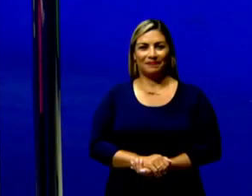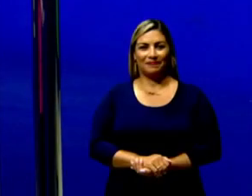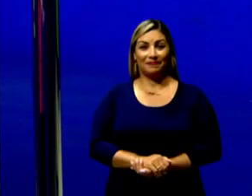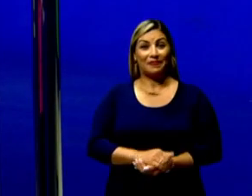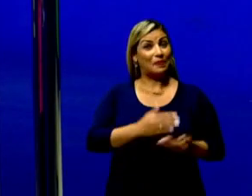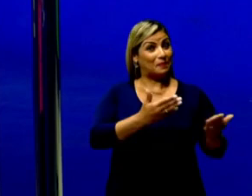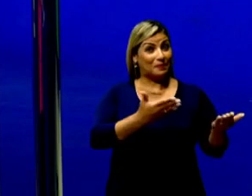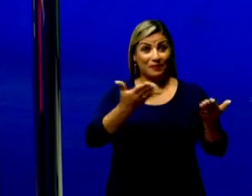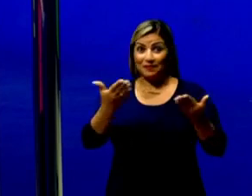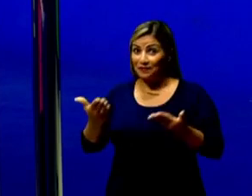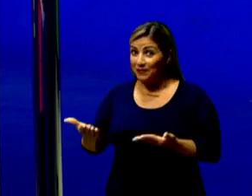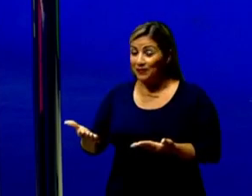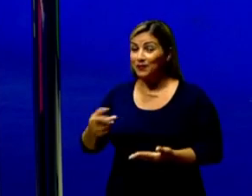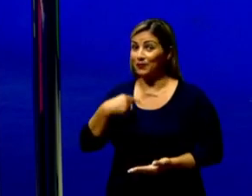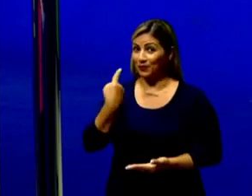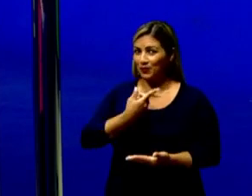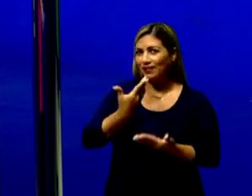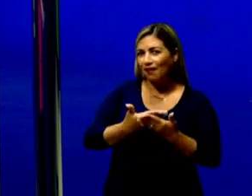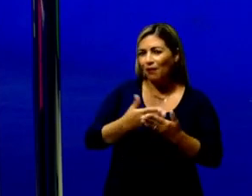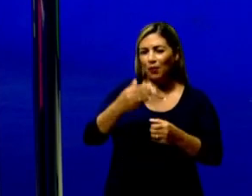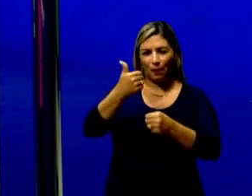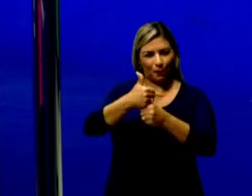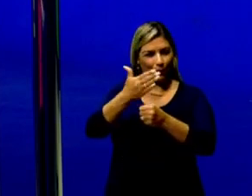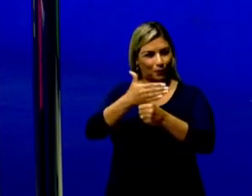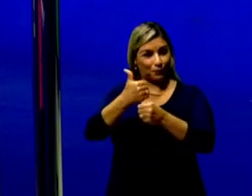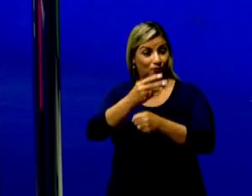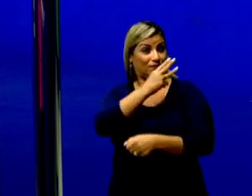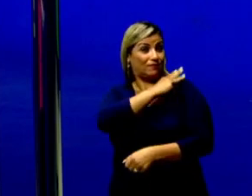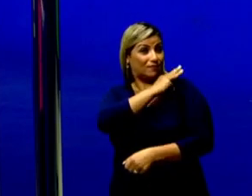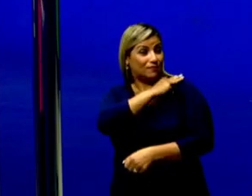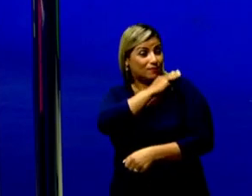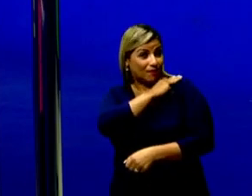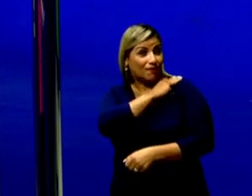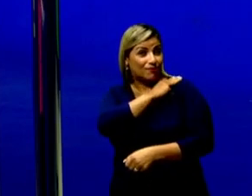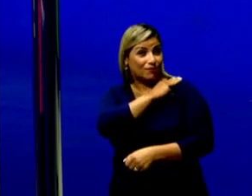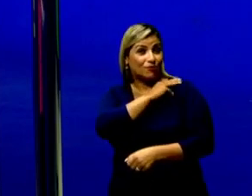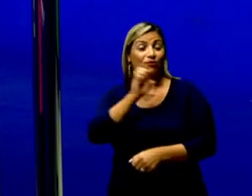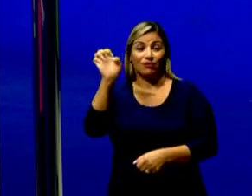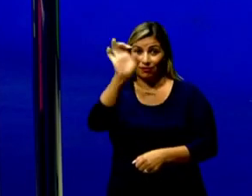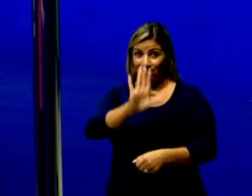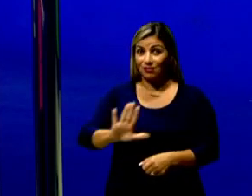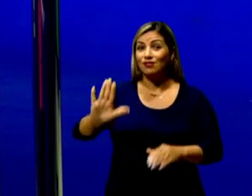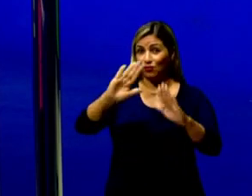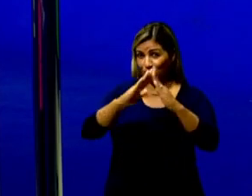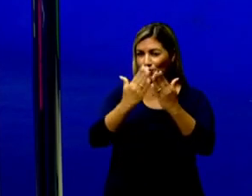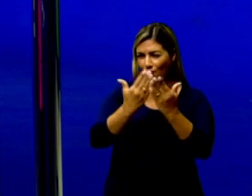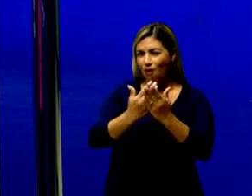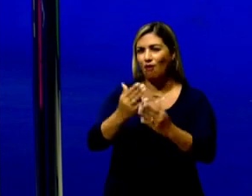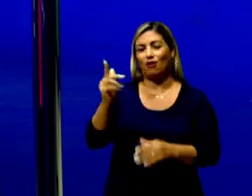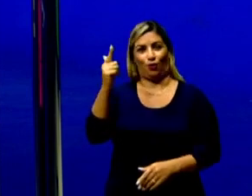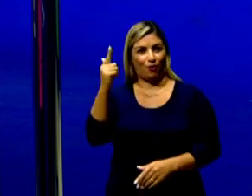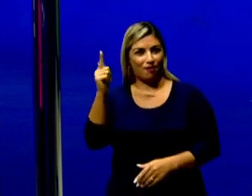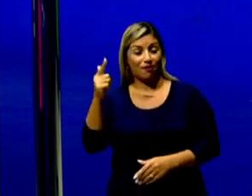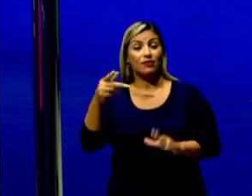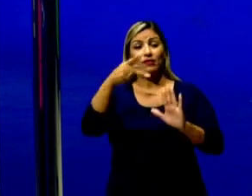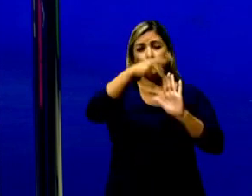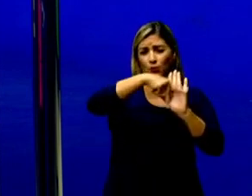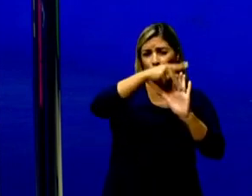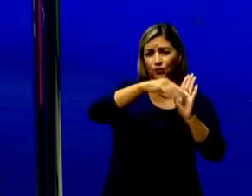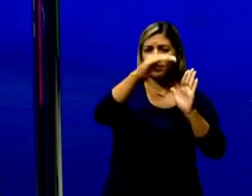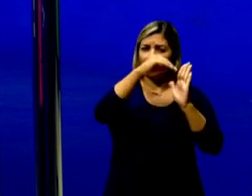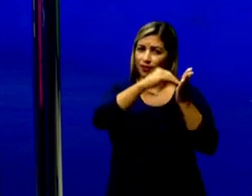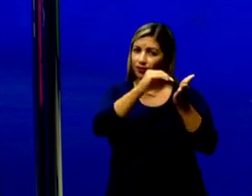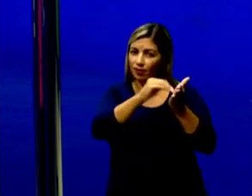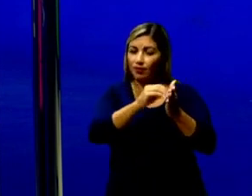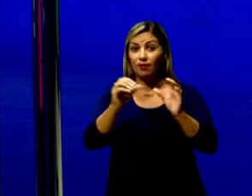Bem-vindo a nossa aula de Biologia para a terceira série do Ensino Médio da Rede Estadual de Goiás. Esse é o projeto Se Educa